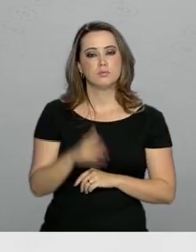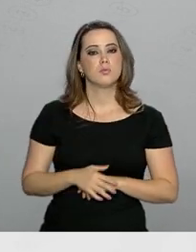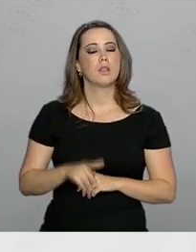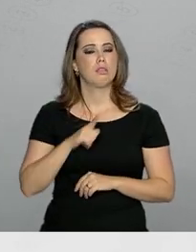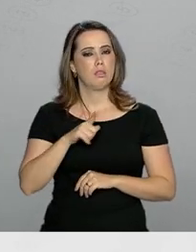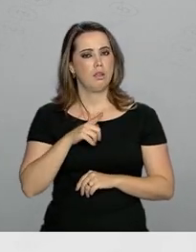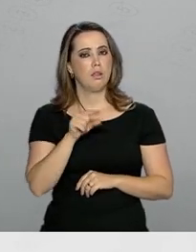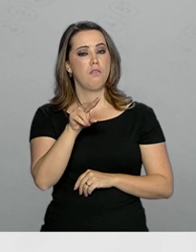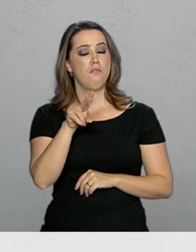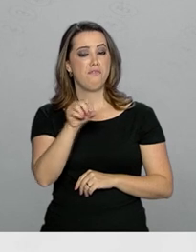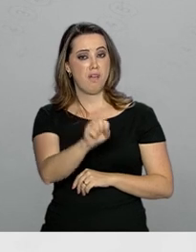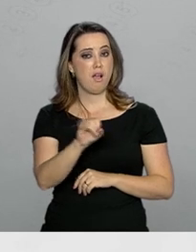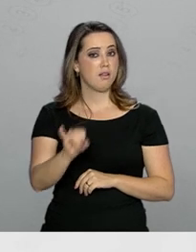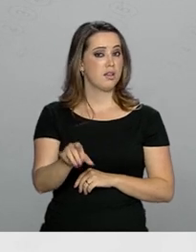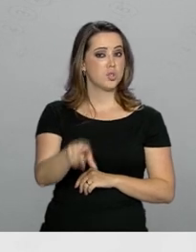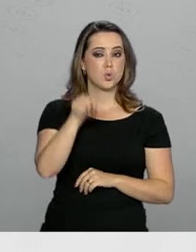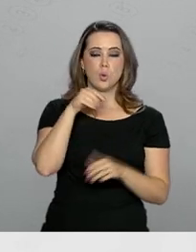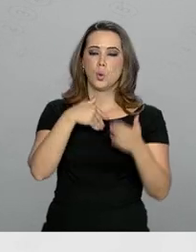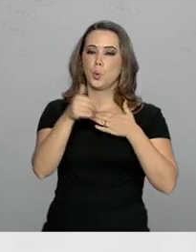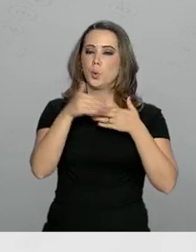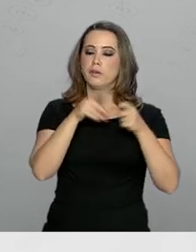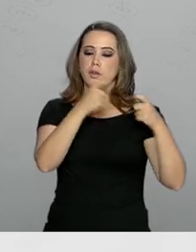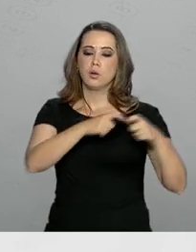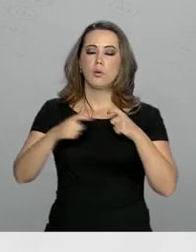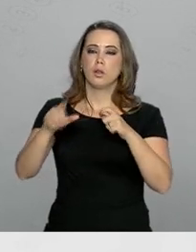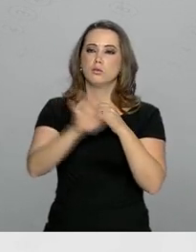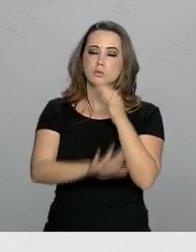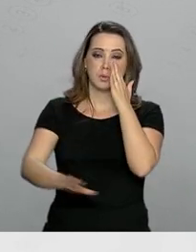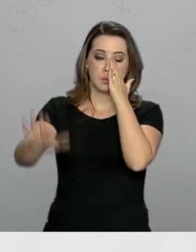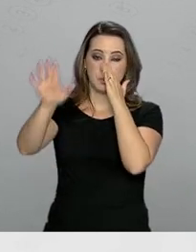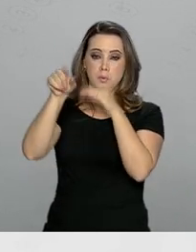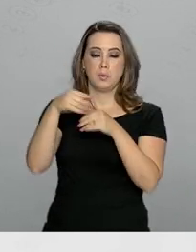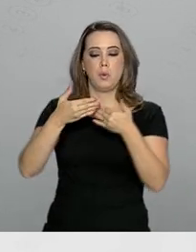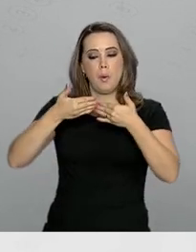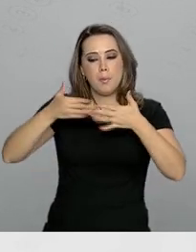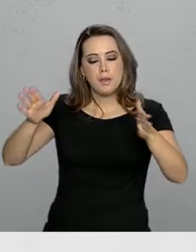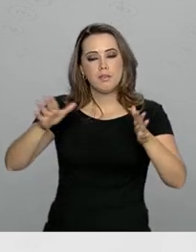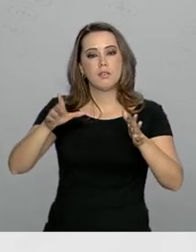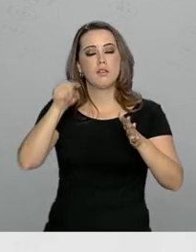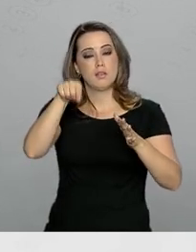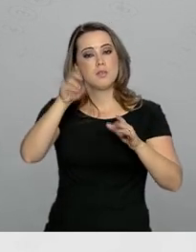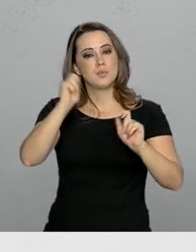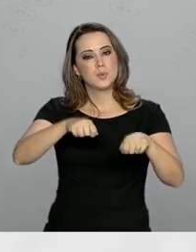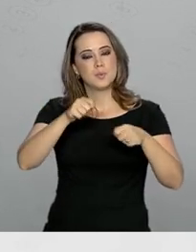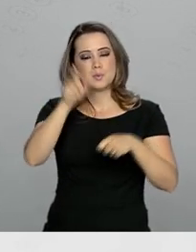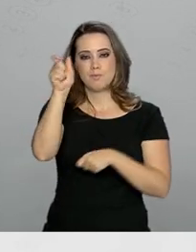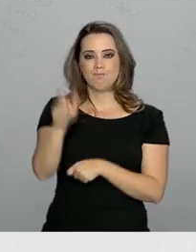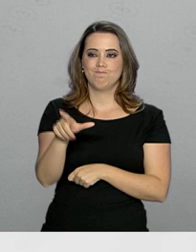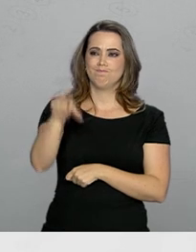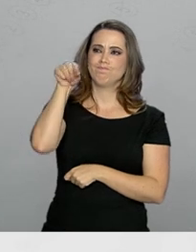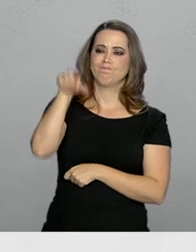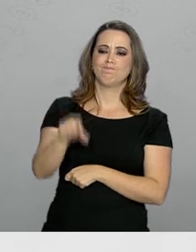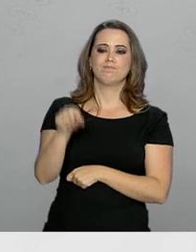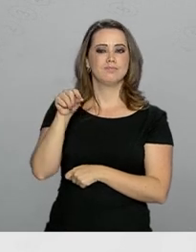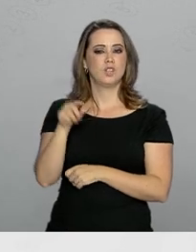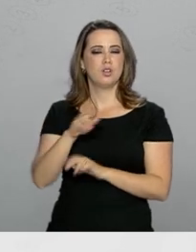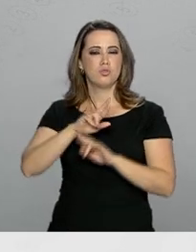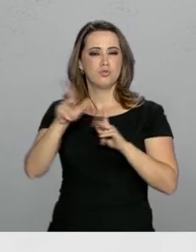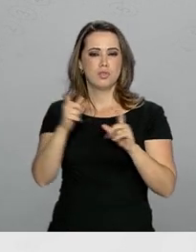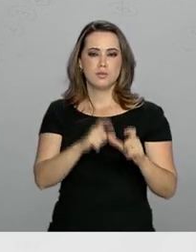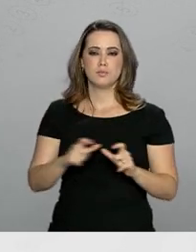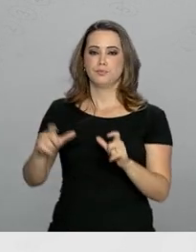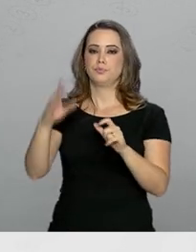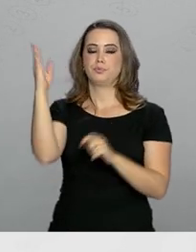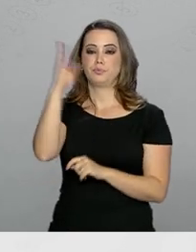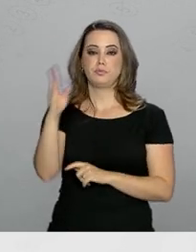A vaga pode ser escolhida em qualquer lugar do Brasil, o que amplia as possibilidades para os candidatos. Para se inscrever no